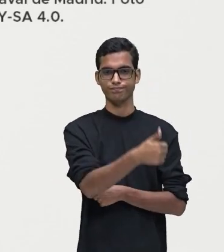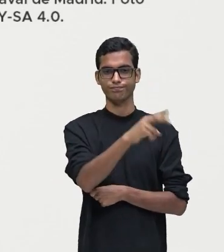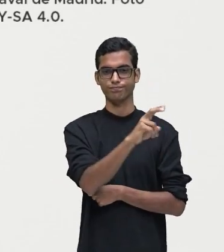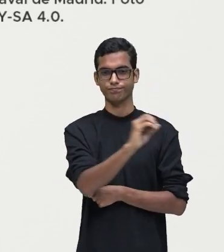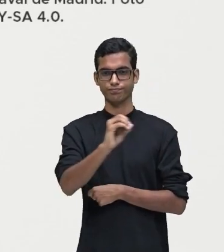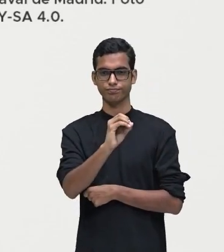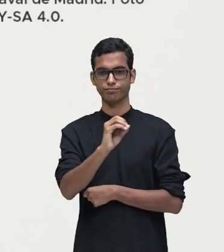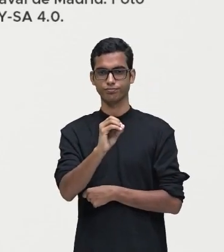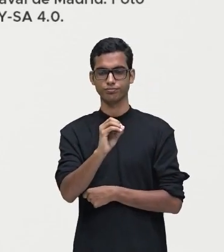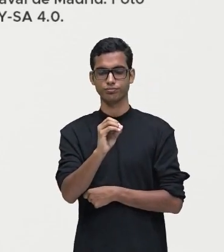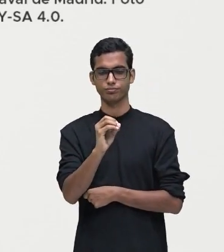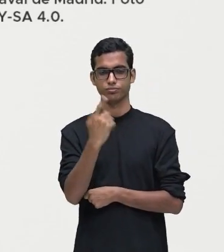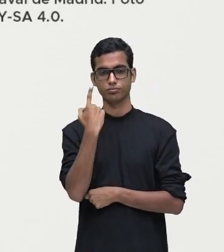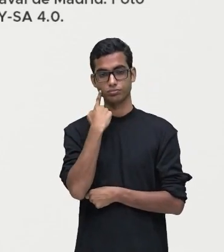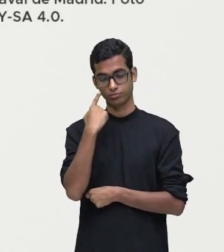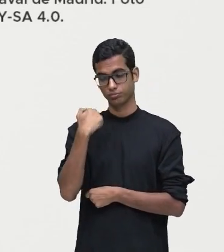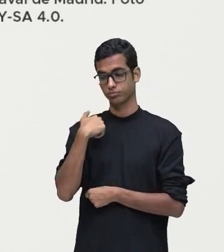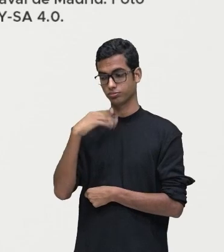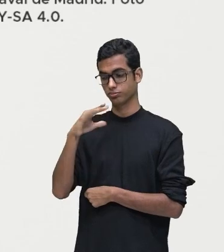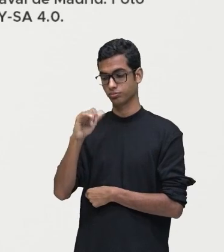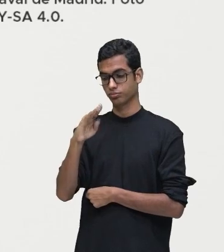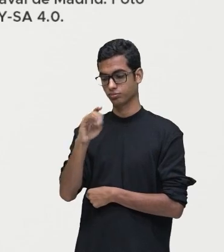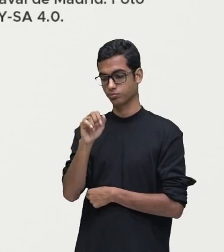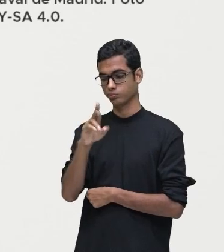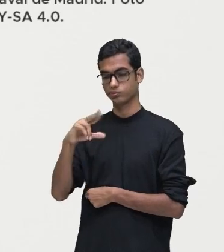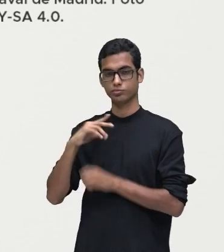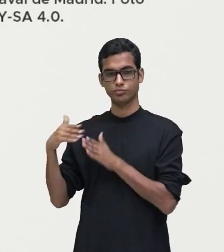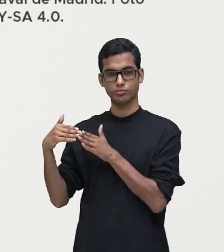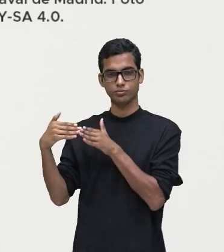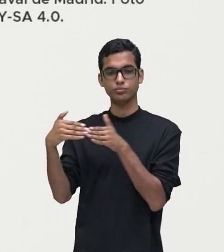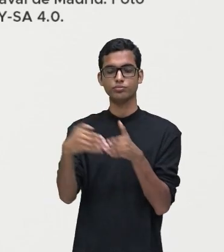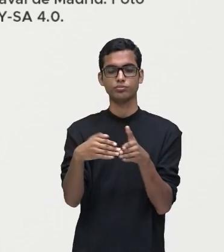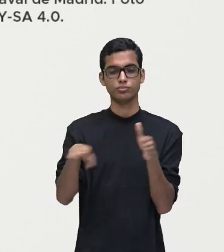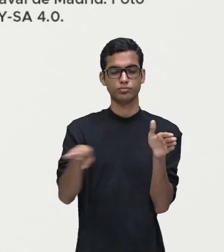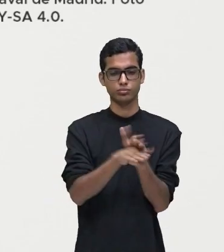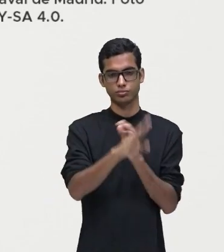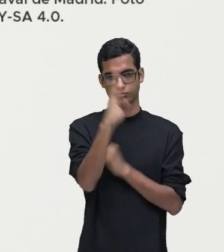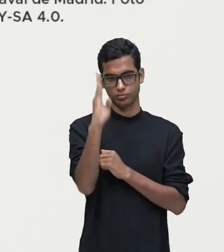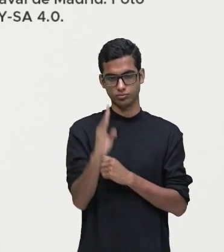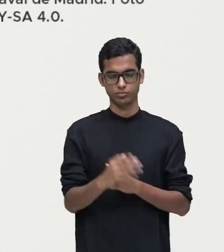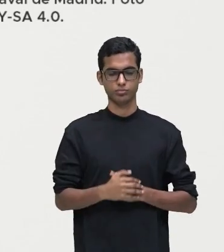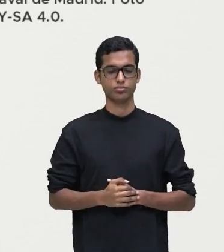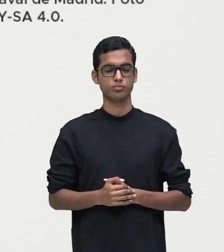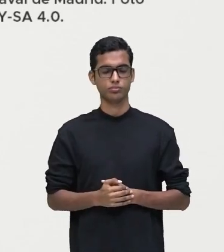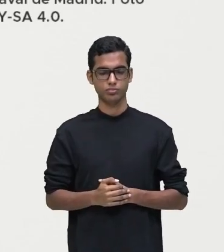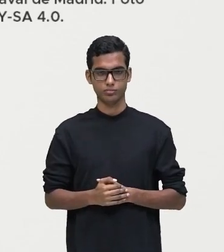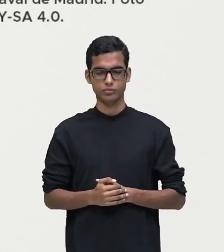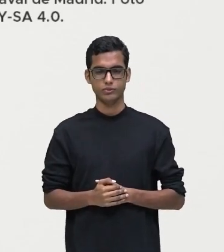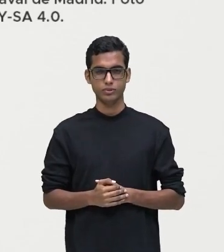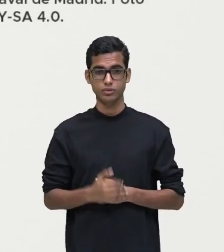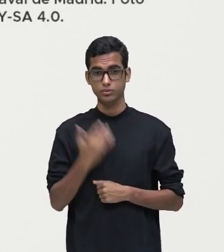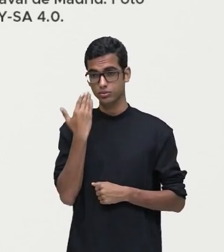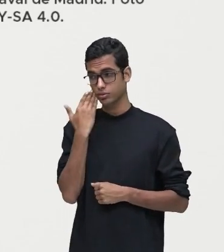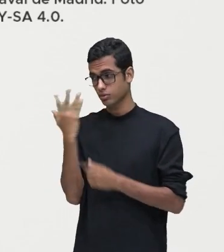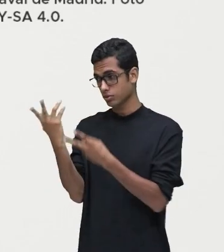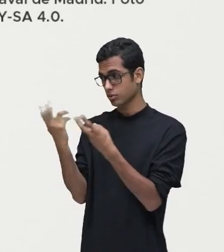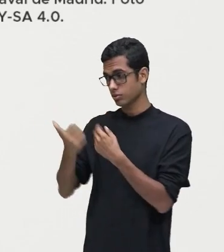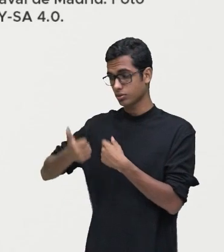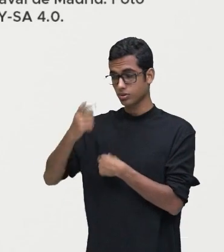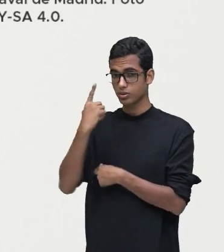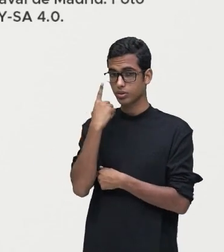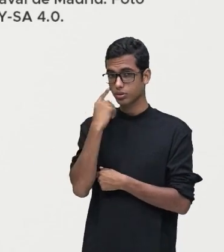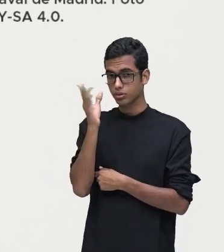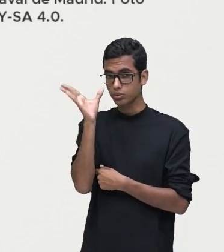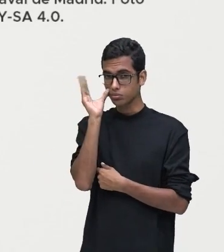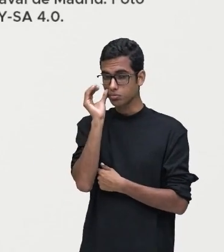Cabral chegou às nossas terras, aqui ao Brasil, certo? Então, percebam que aqui é a primeira curiosidade